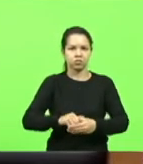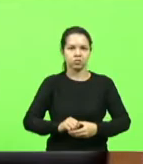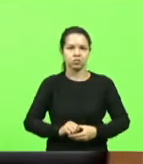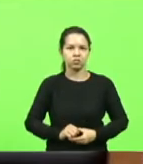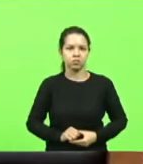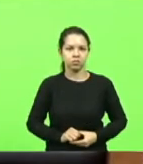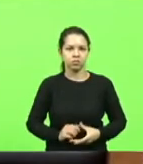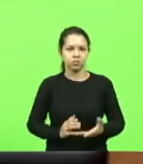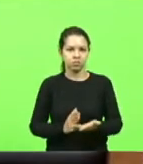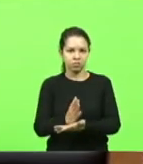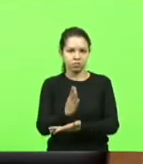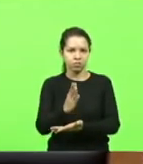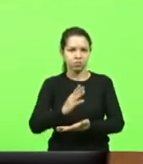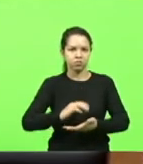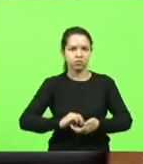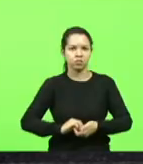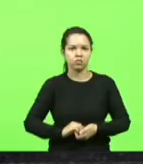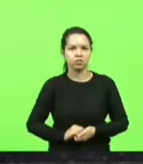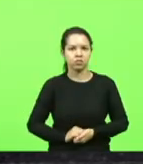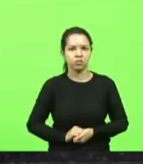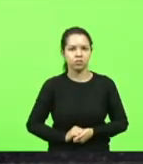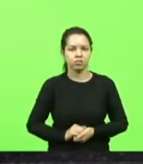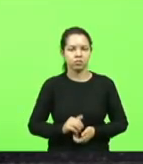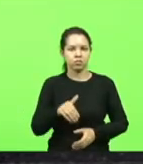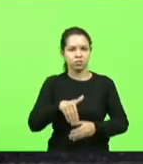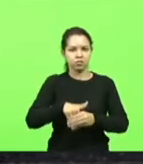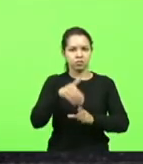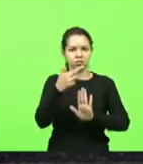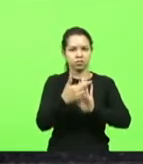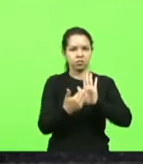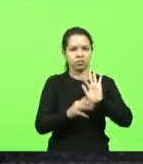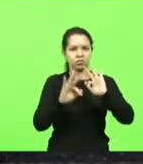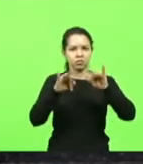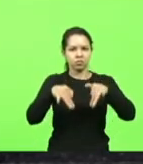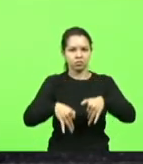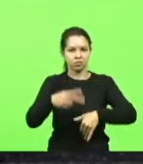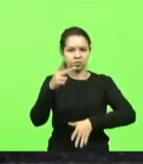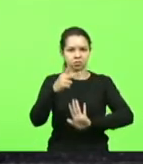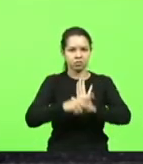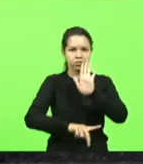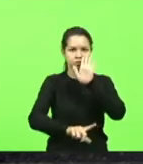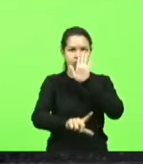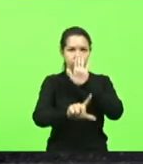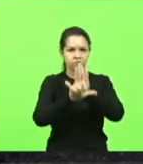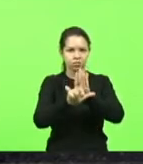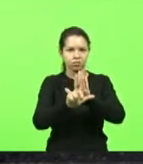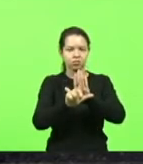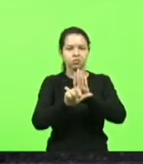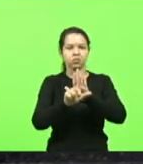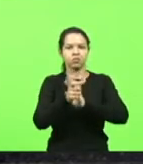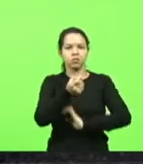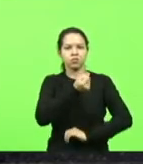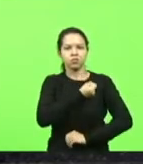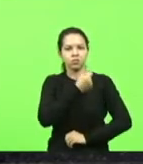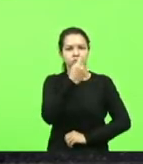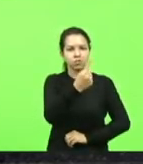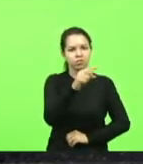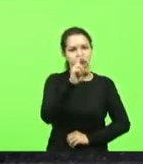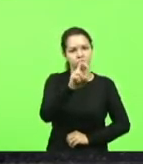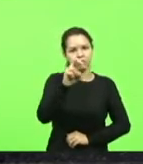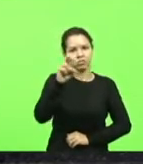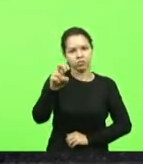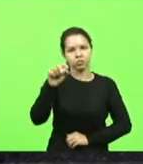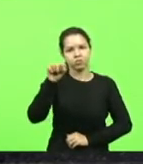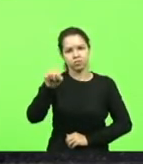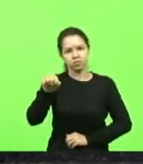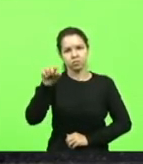Aprovado. Votação e redação final do projeto de lei número 155.8